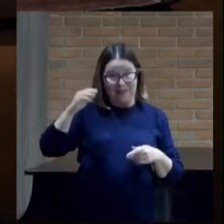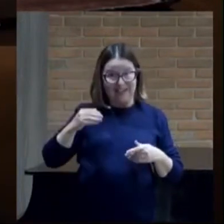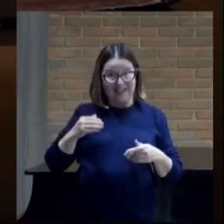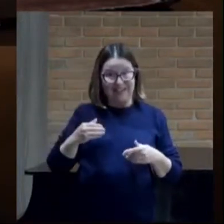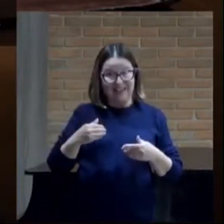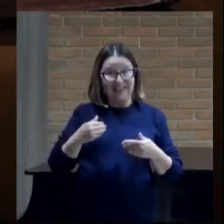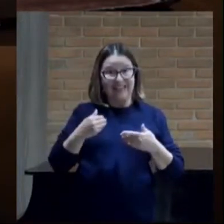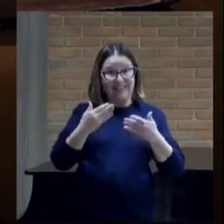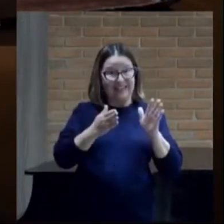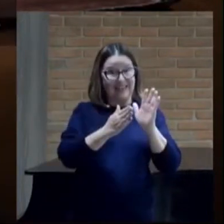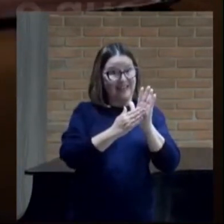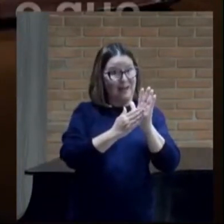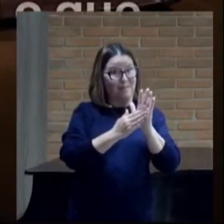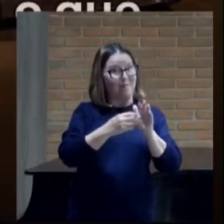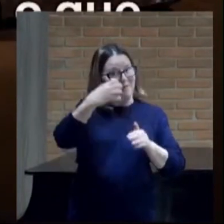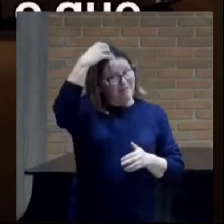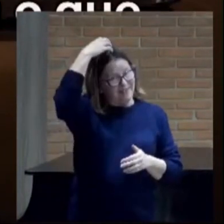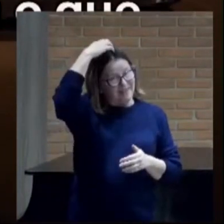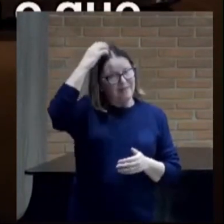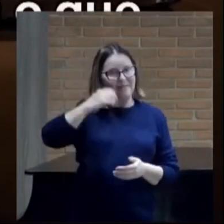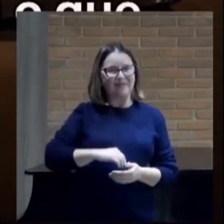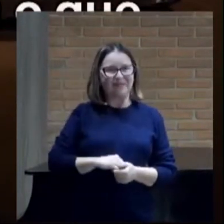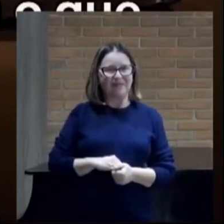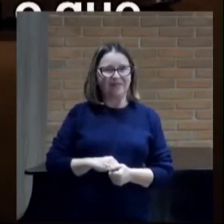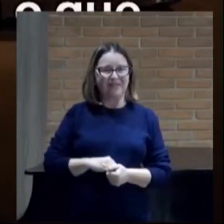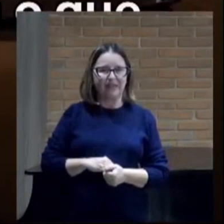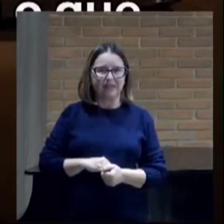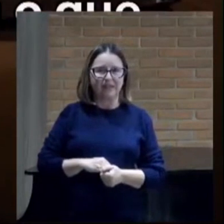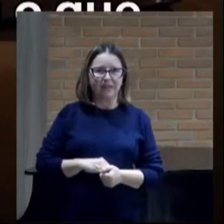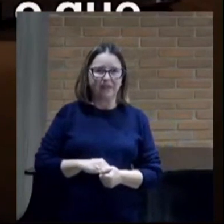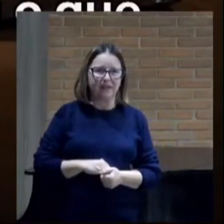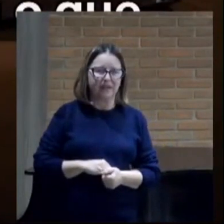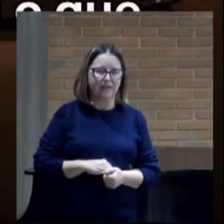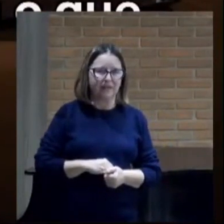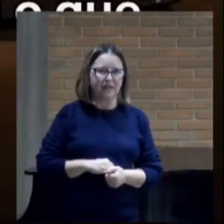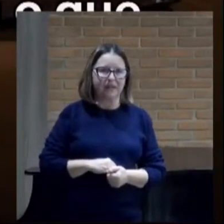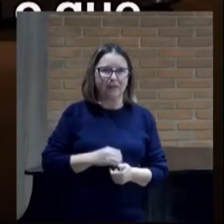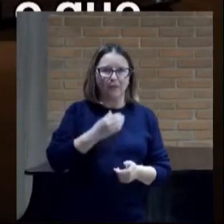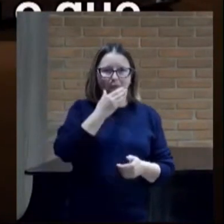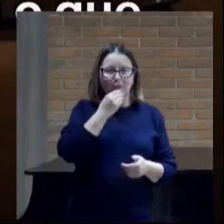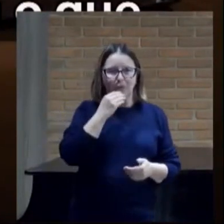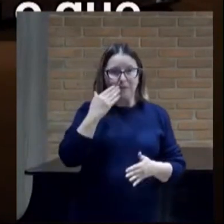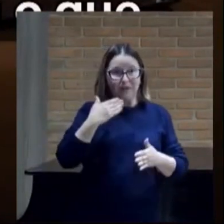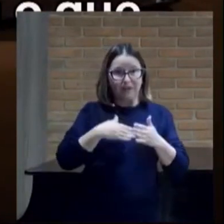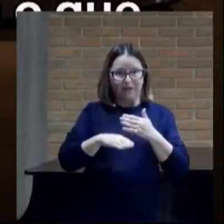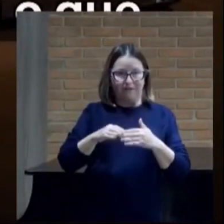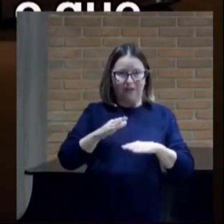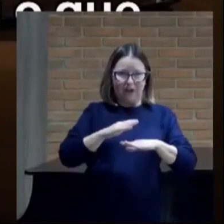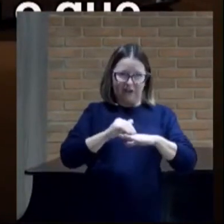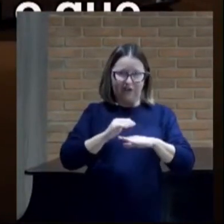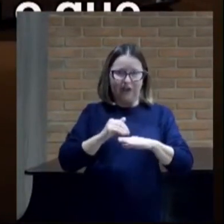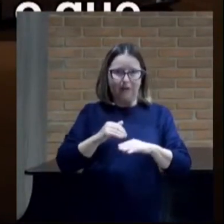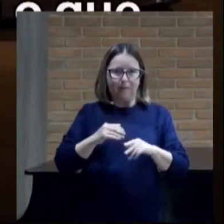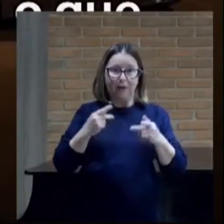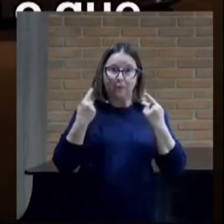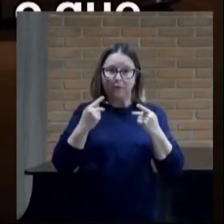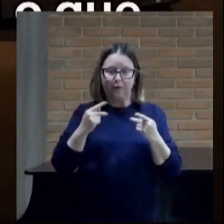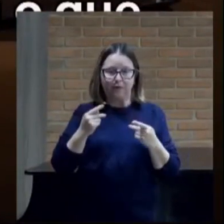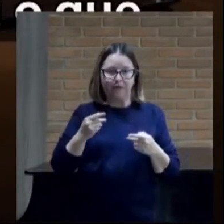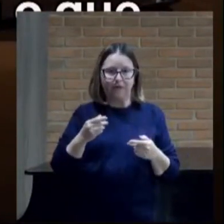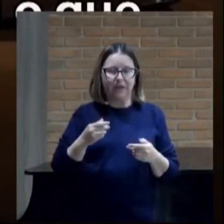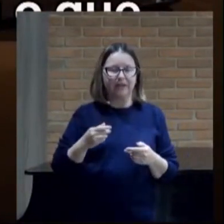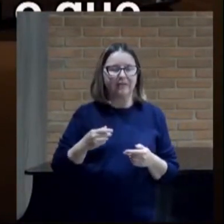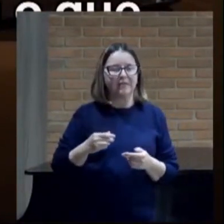mãos do rei. Continua. O mensageiro que fora chamar a Micaías falou-lhe,